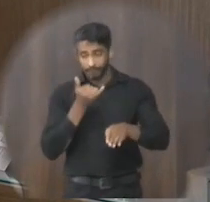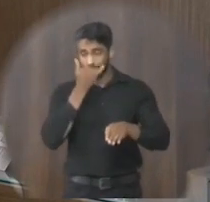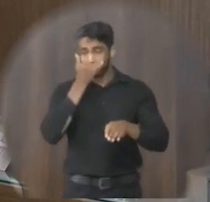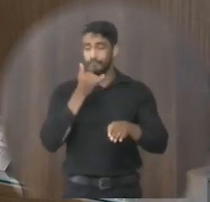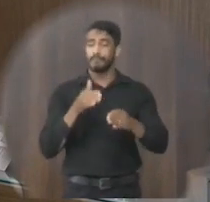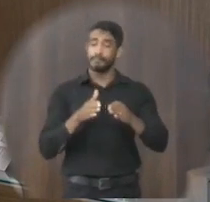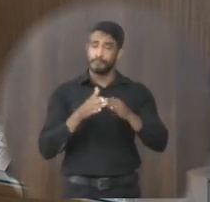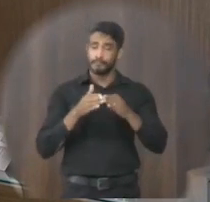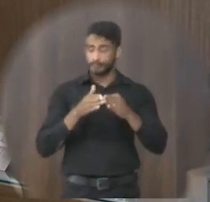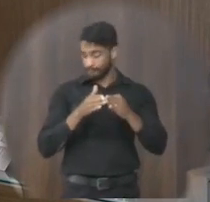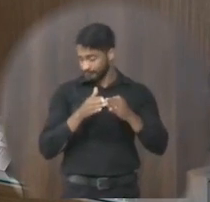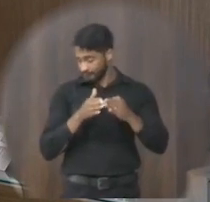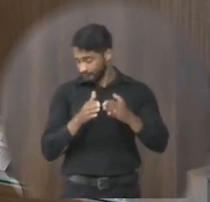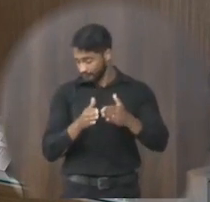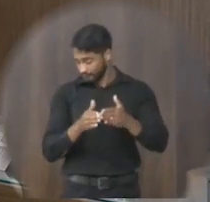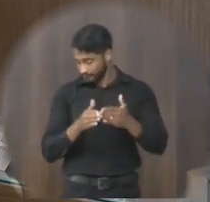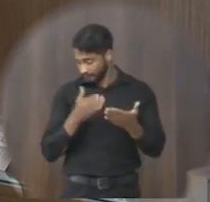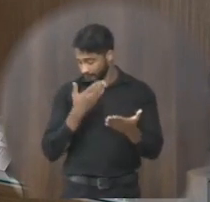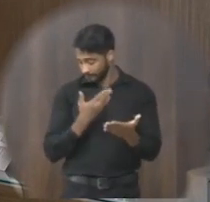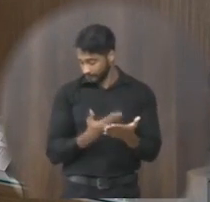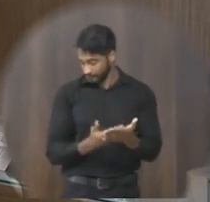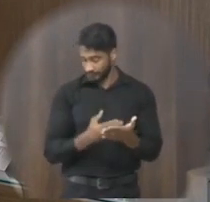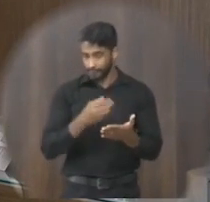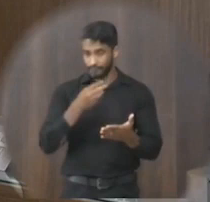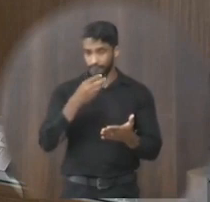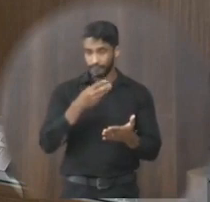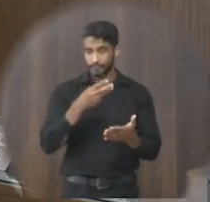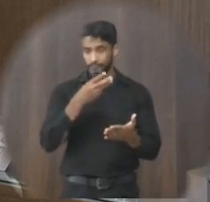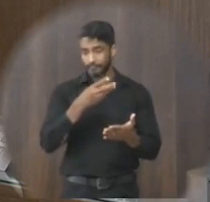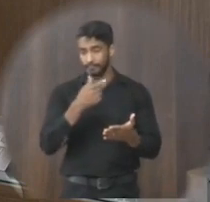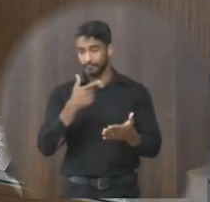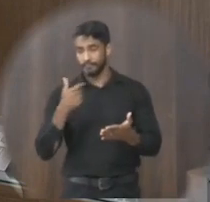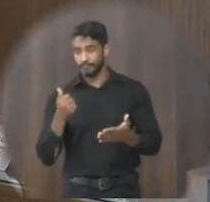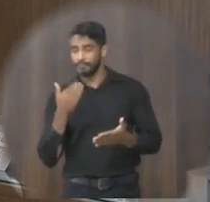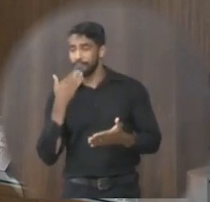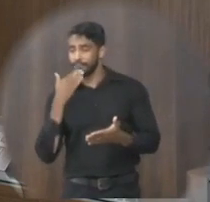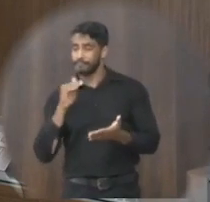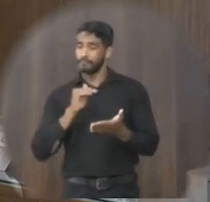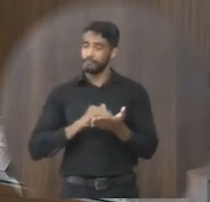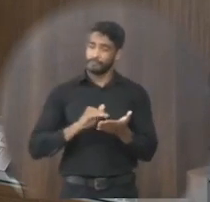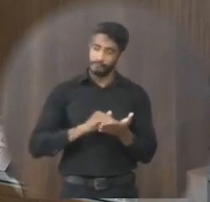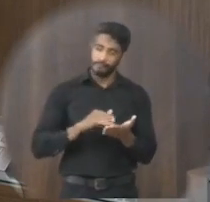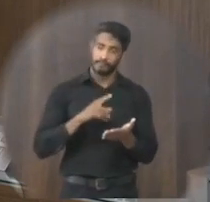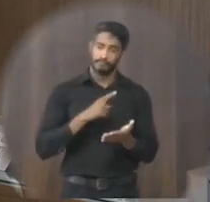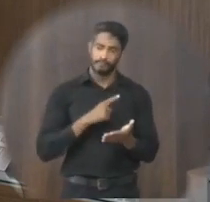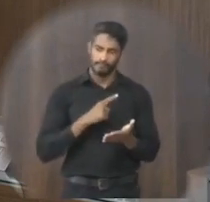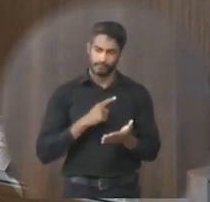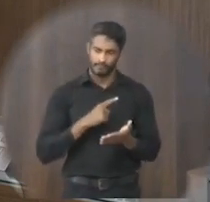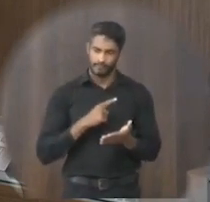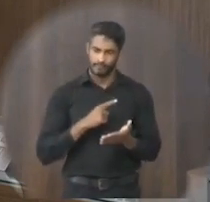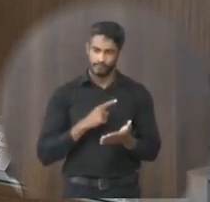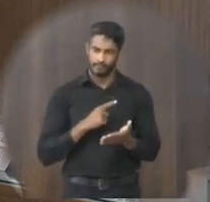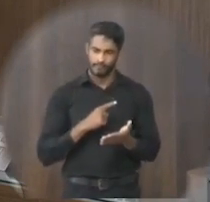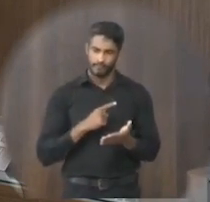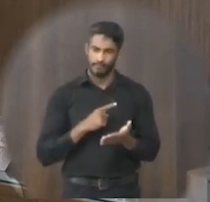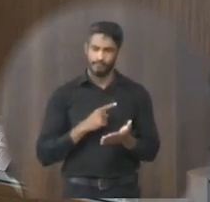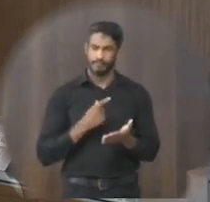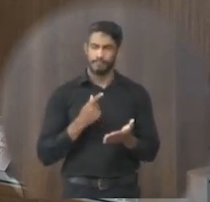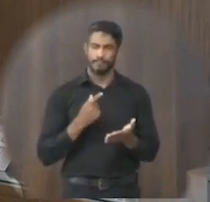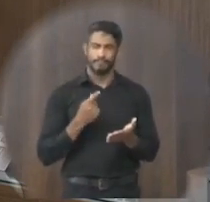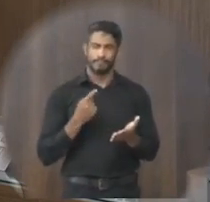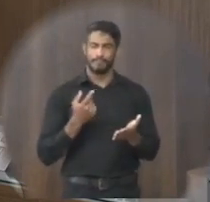requerimento 321 onde eu solicito ao secretário nós tivemos são centenas de